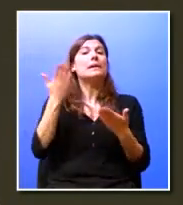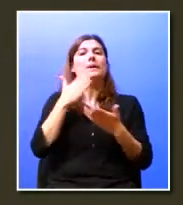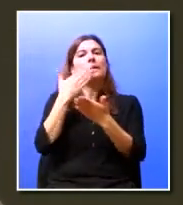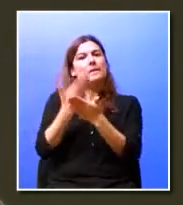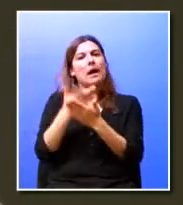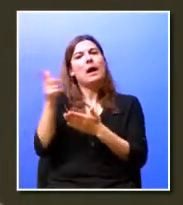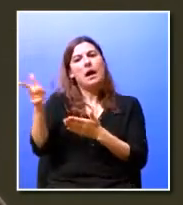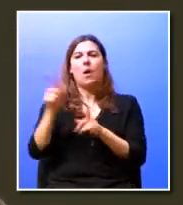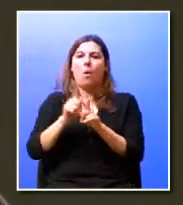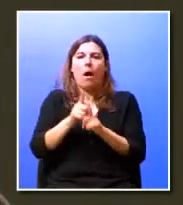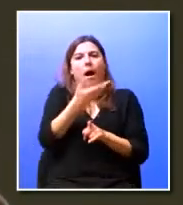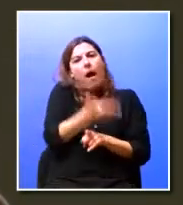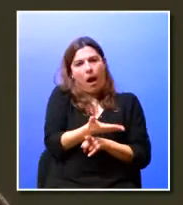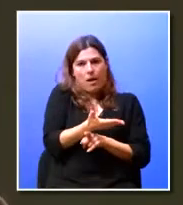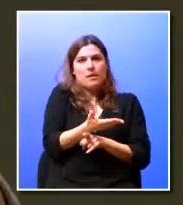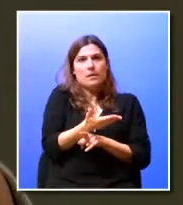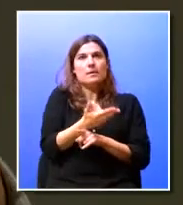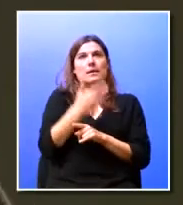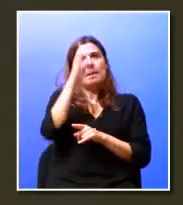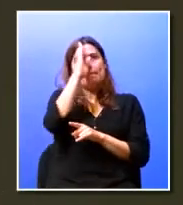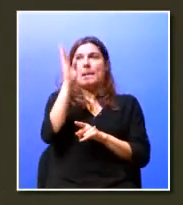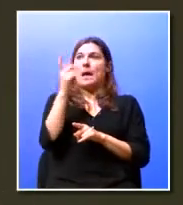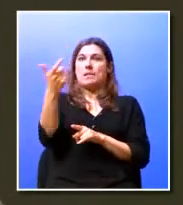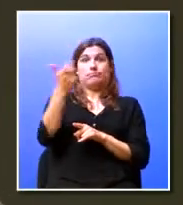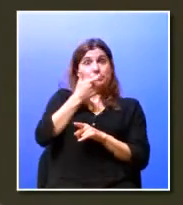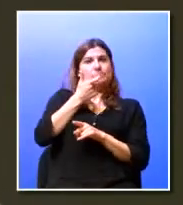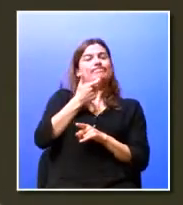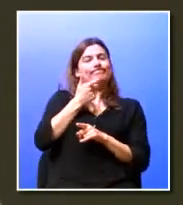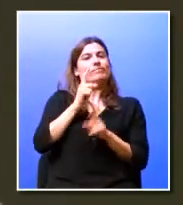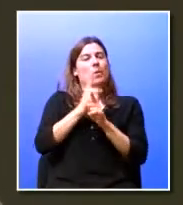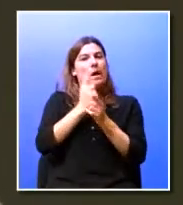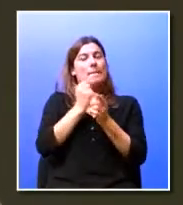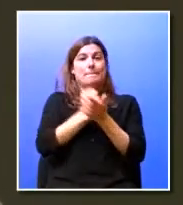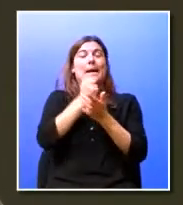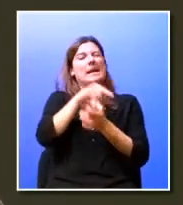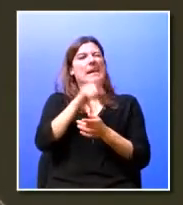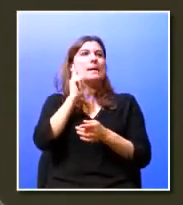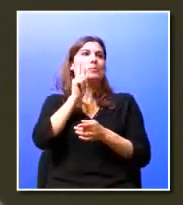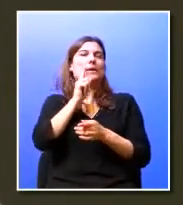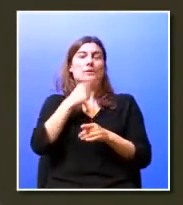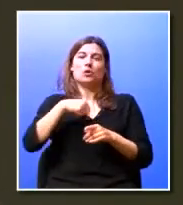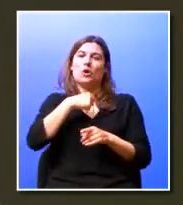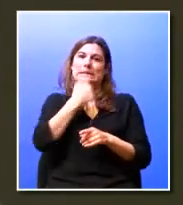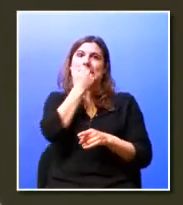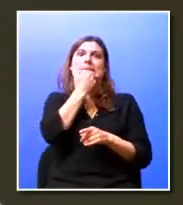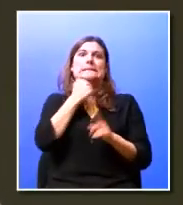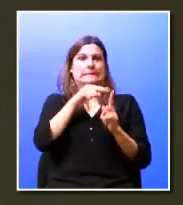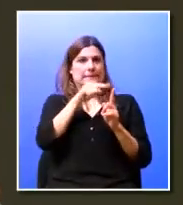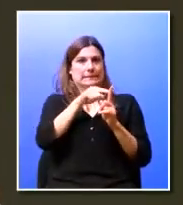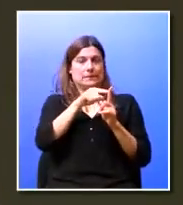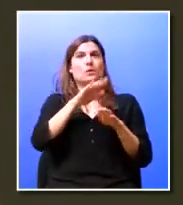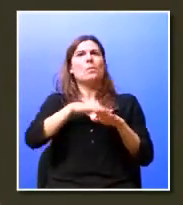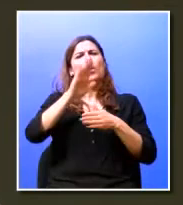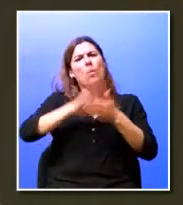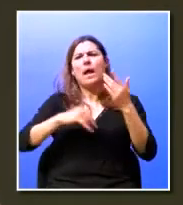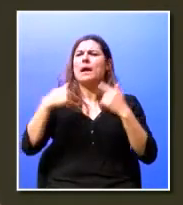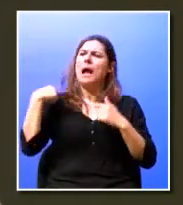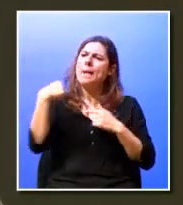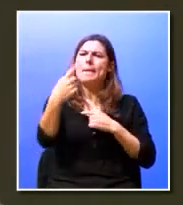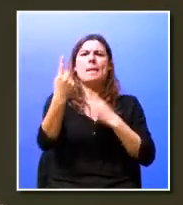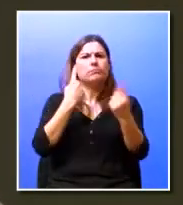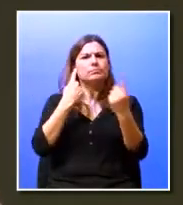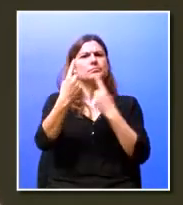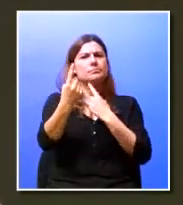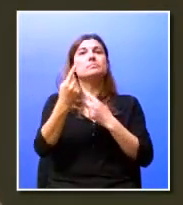porto de abrigo. Isto são palavras muito marcantes para nós, portanto, aí a estrelinha dos nossos olhos e os colegas que diariamente se cruzam connosco e